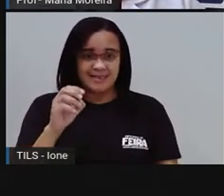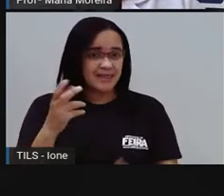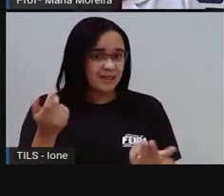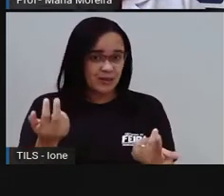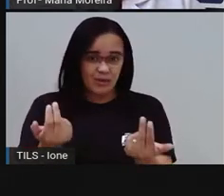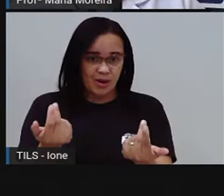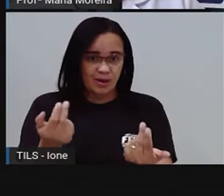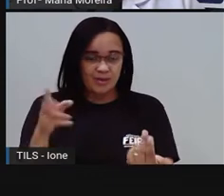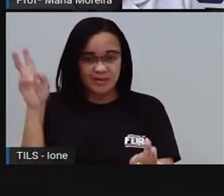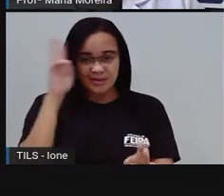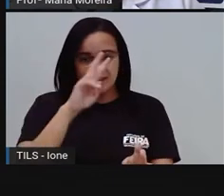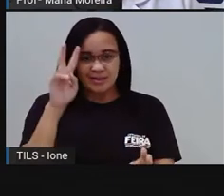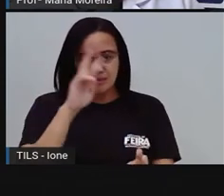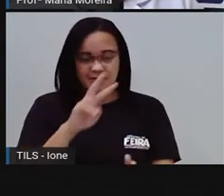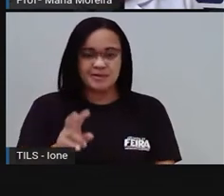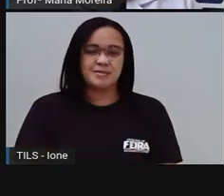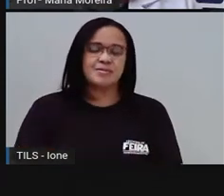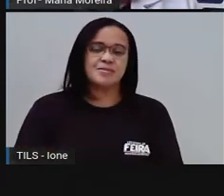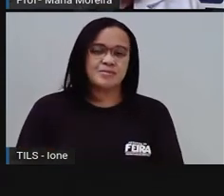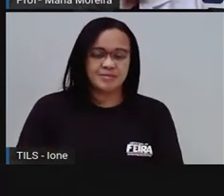Porque está tudo tortinho, mas vamos aqui.